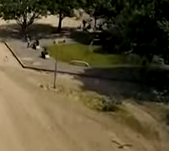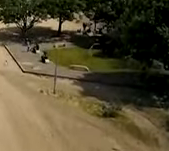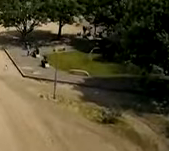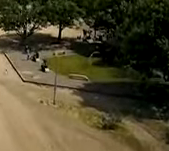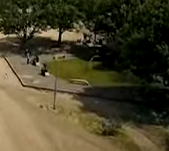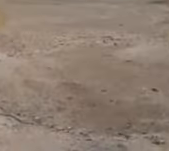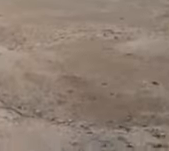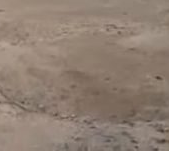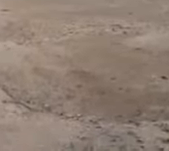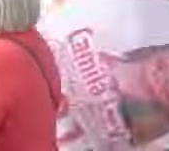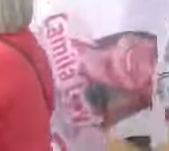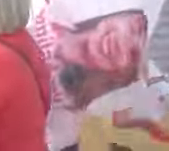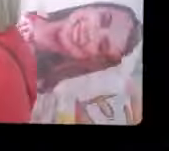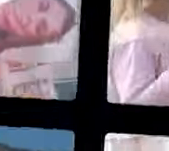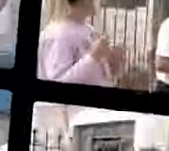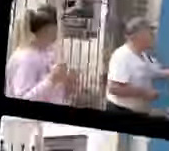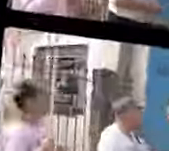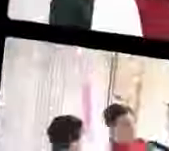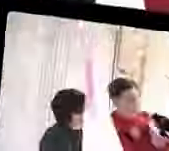É 15 pra já.